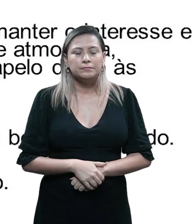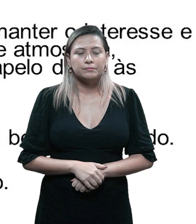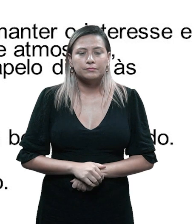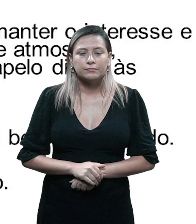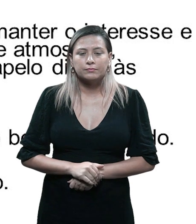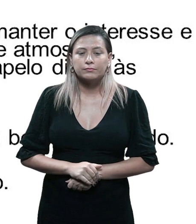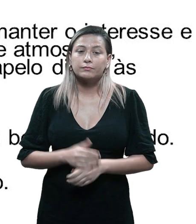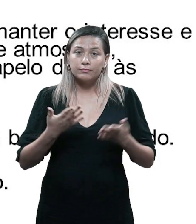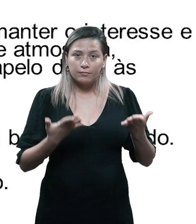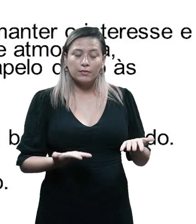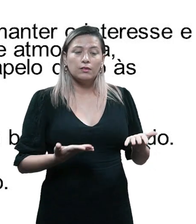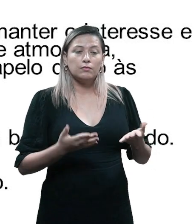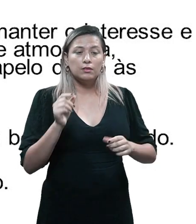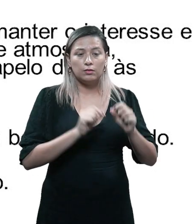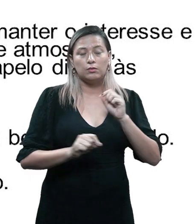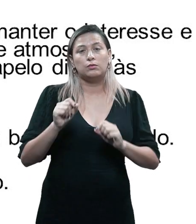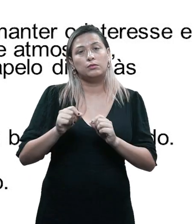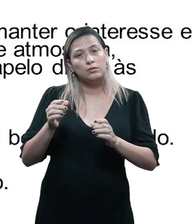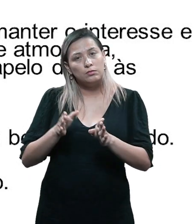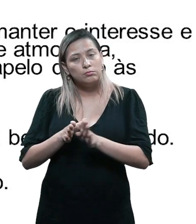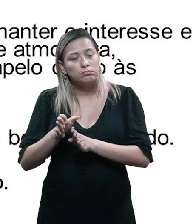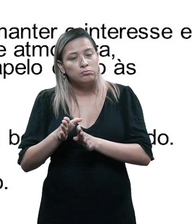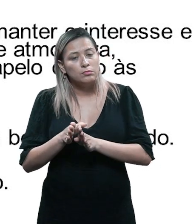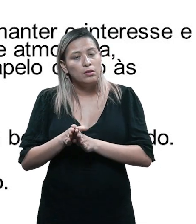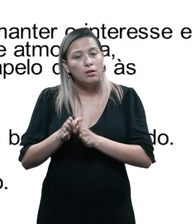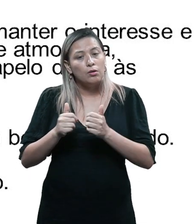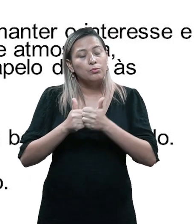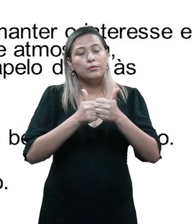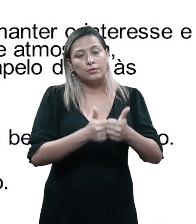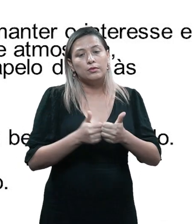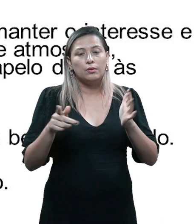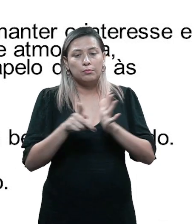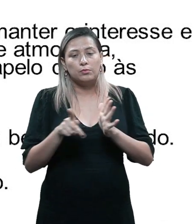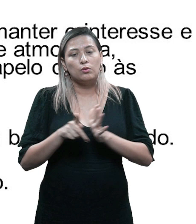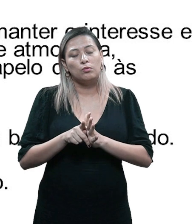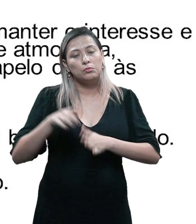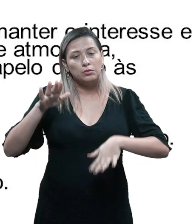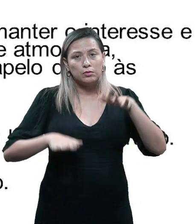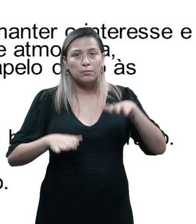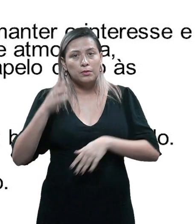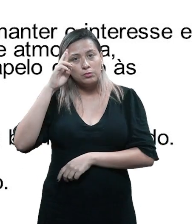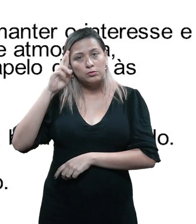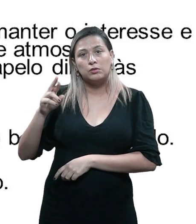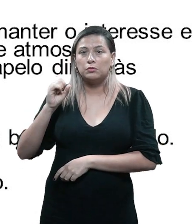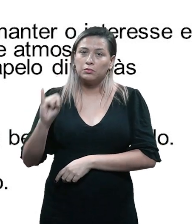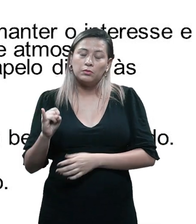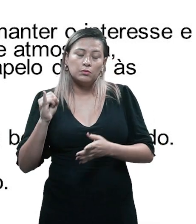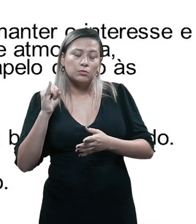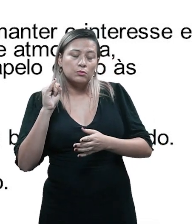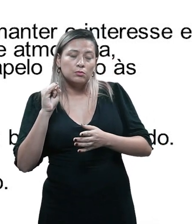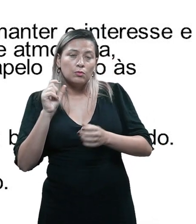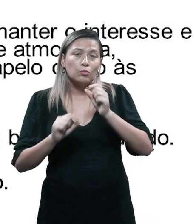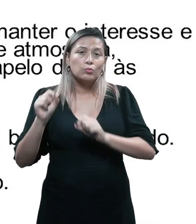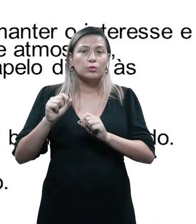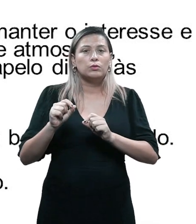guia prático. Isso vai depender muito também do diretor de colocar a música certa, o ambiente